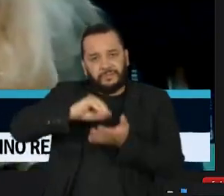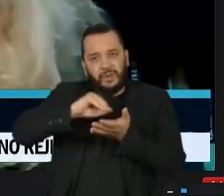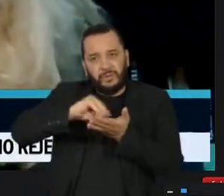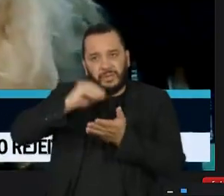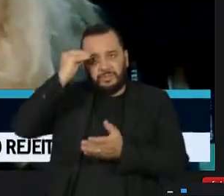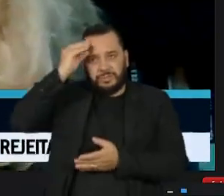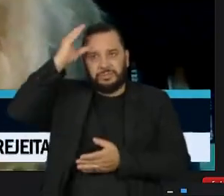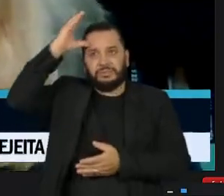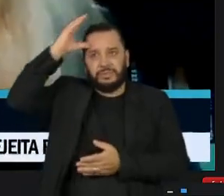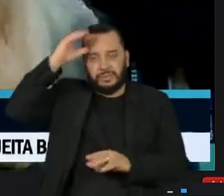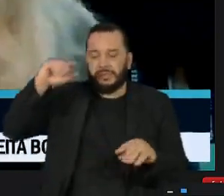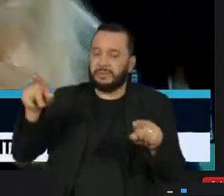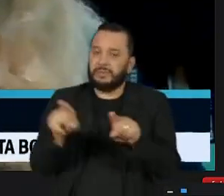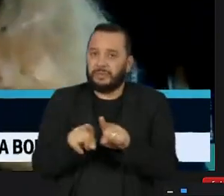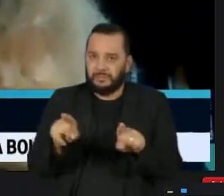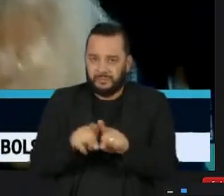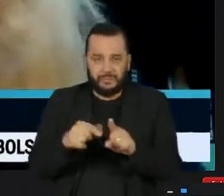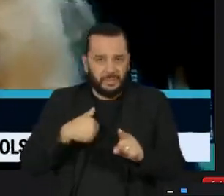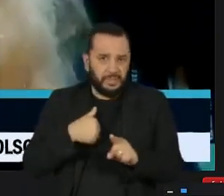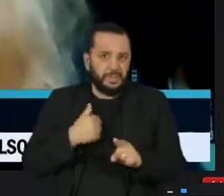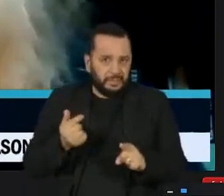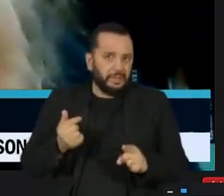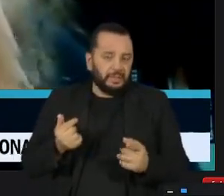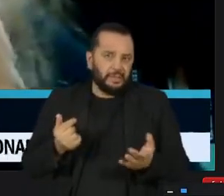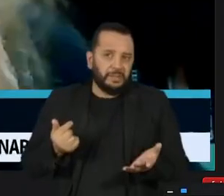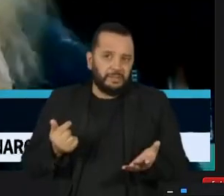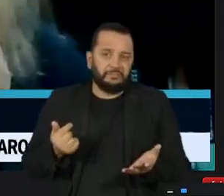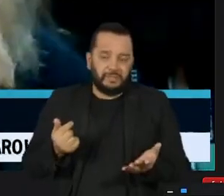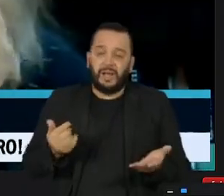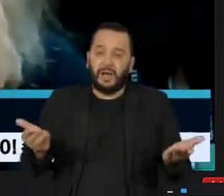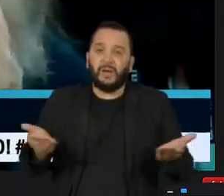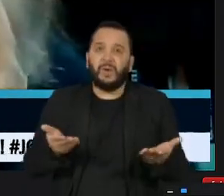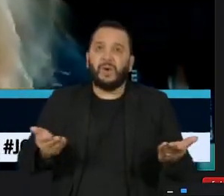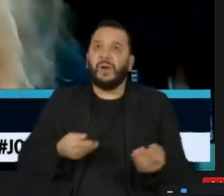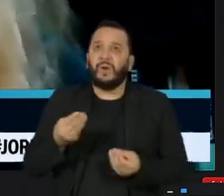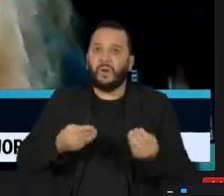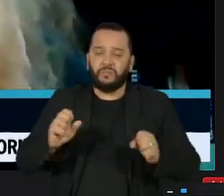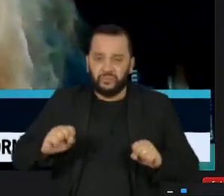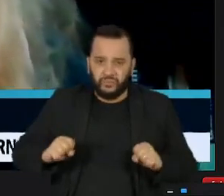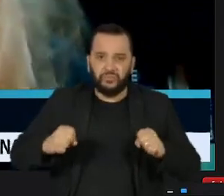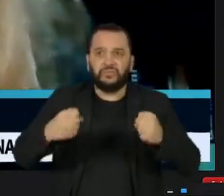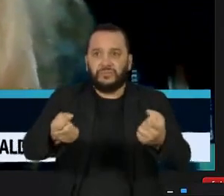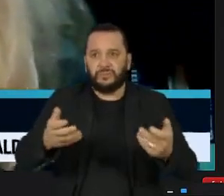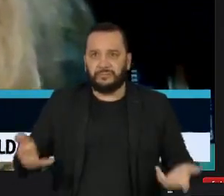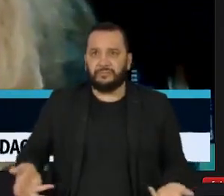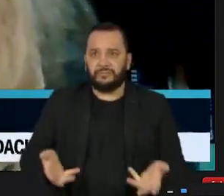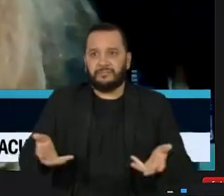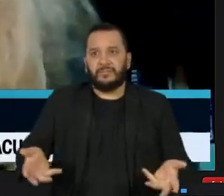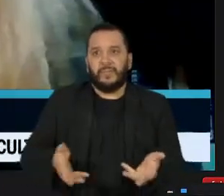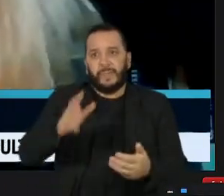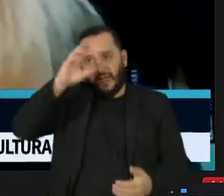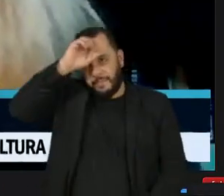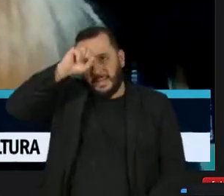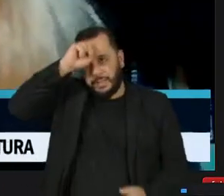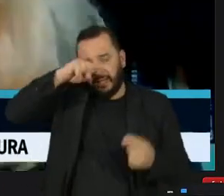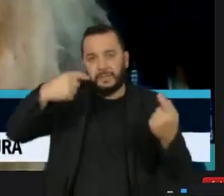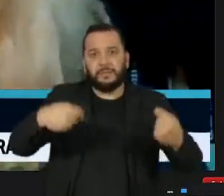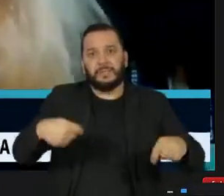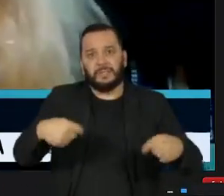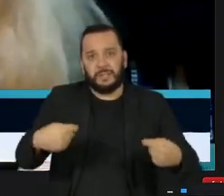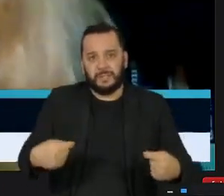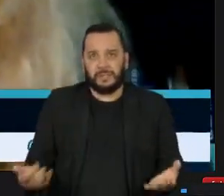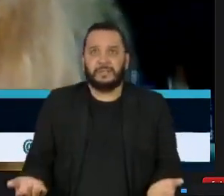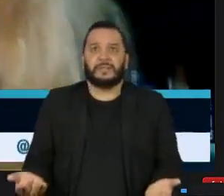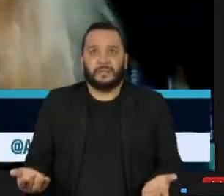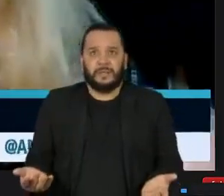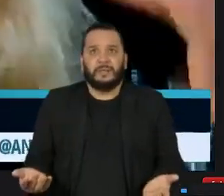e nós vamos ter que repor as perdas de aprendizagem que os alunos tiveram. Isso